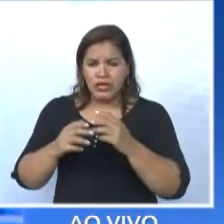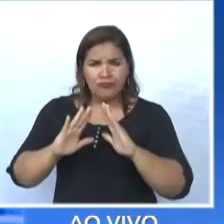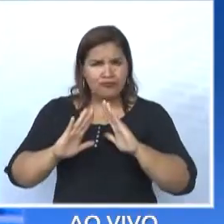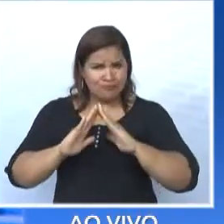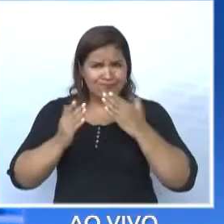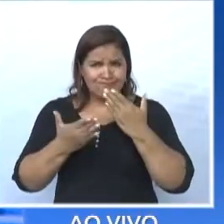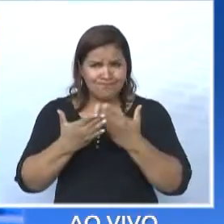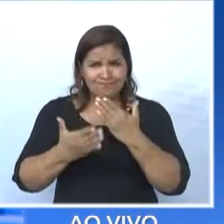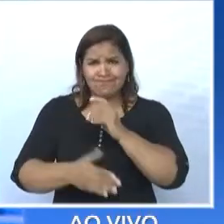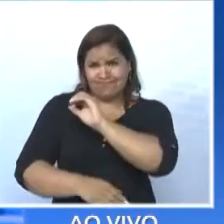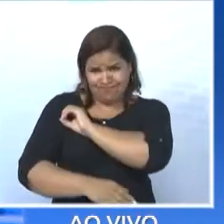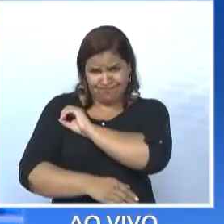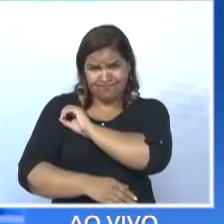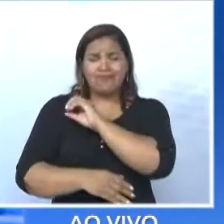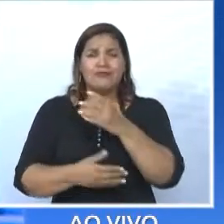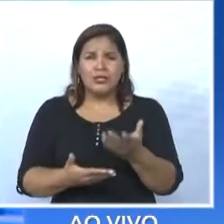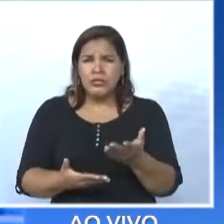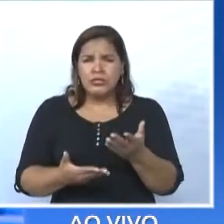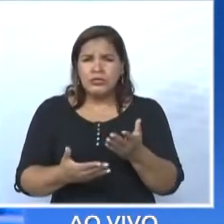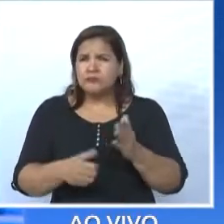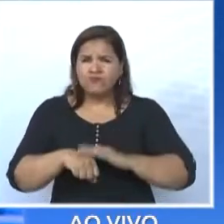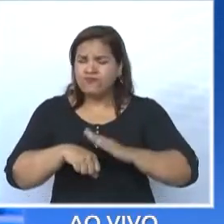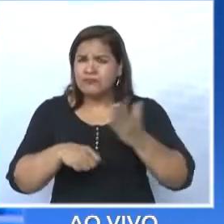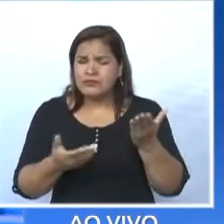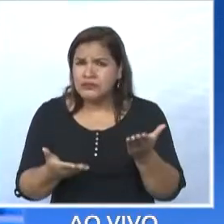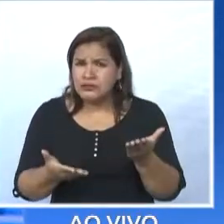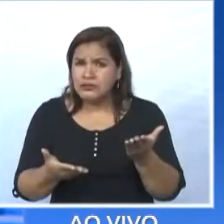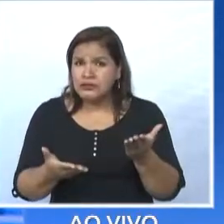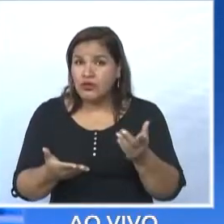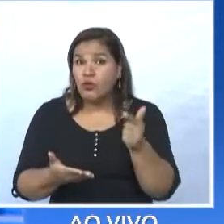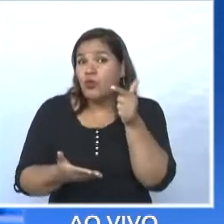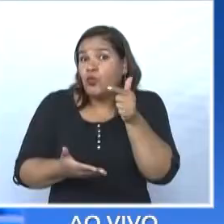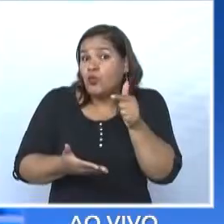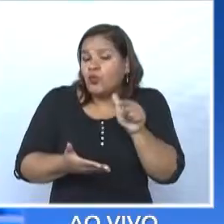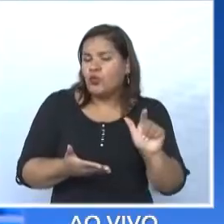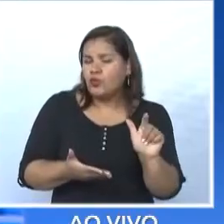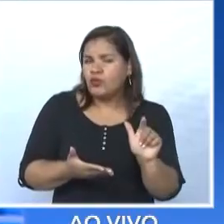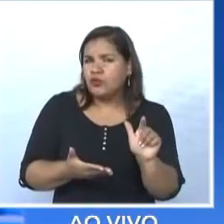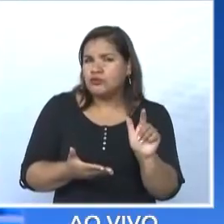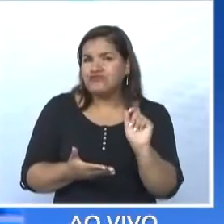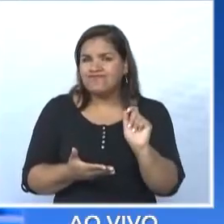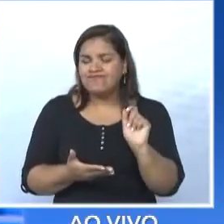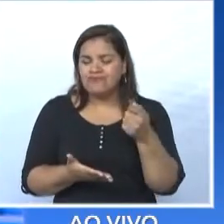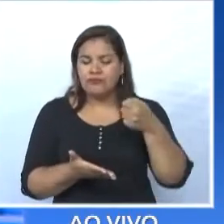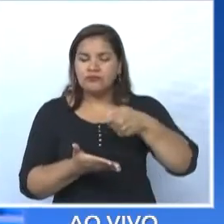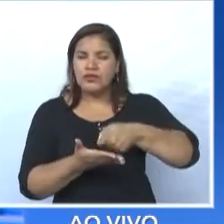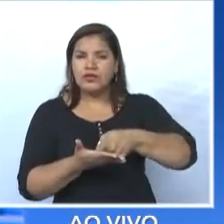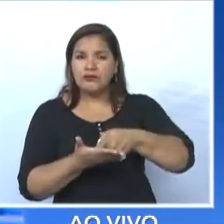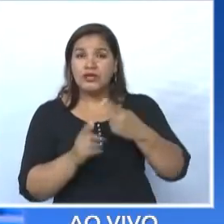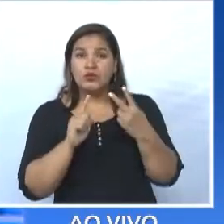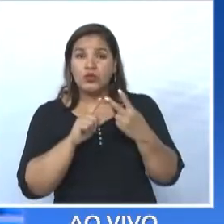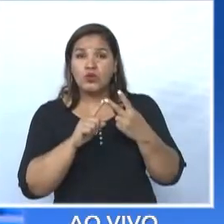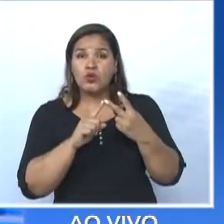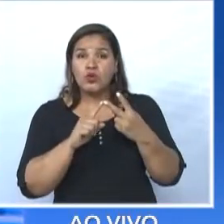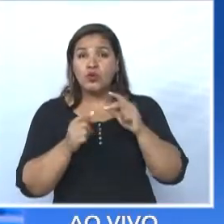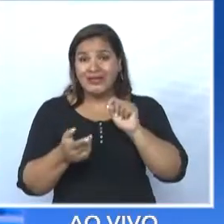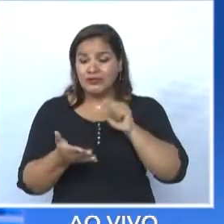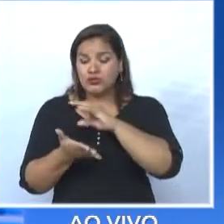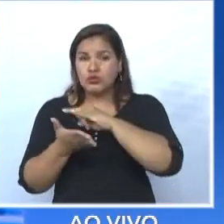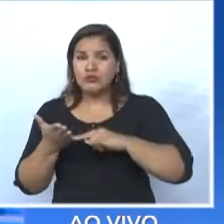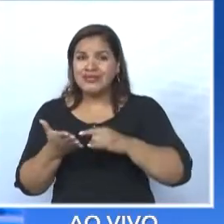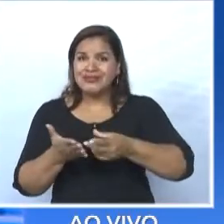E um outro pagamento são os precatórios, que são coisas antigas,